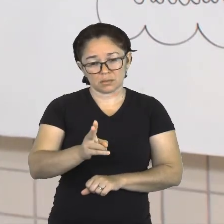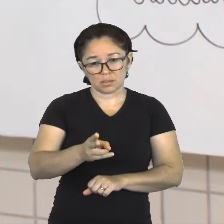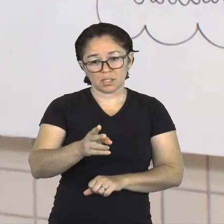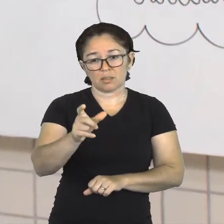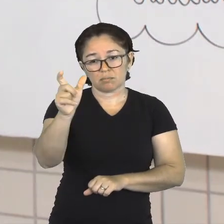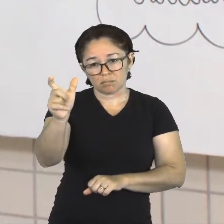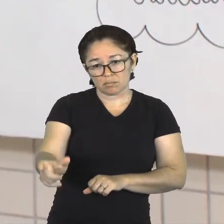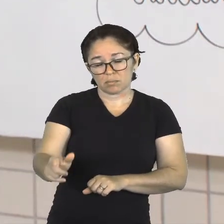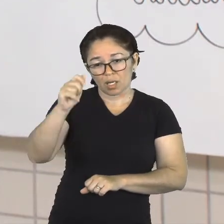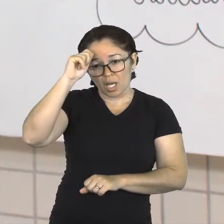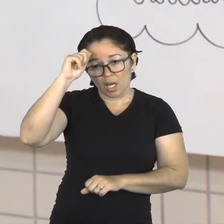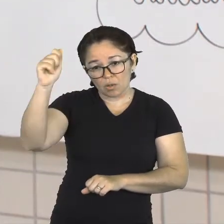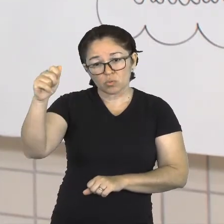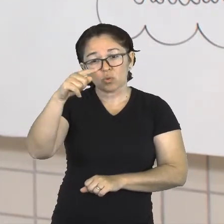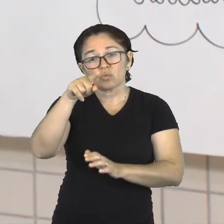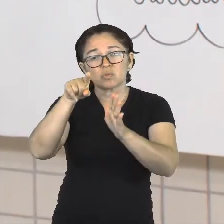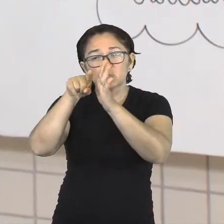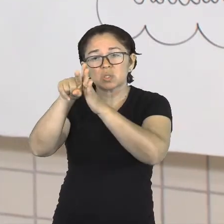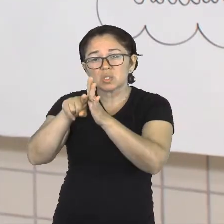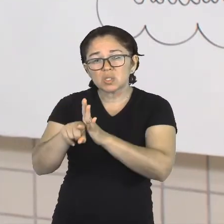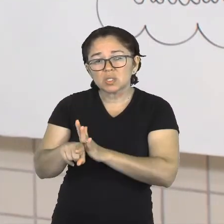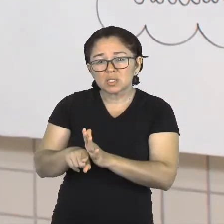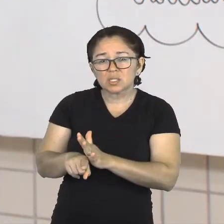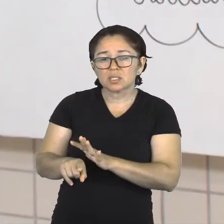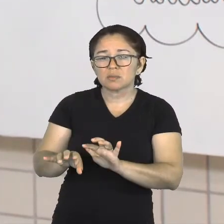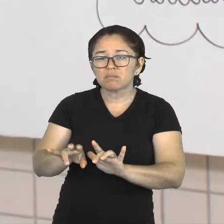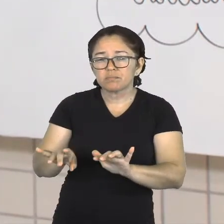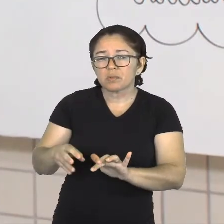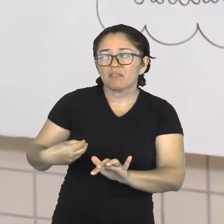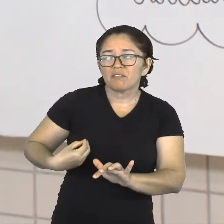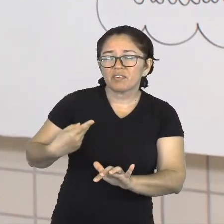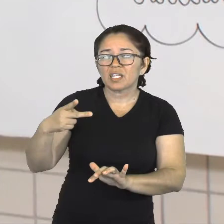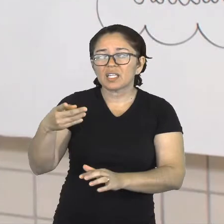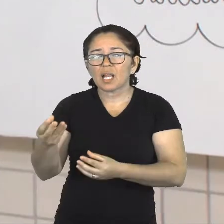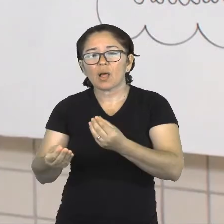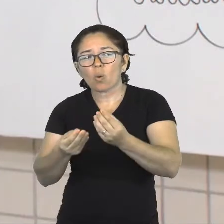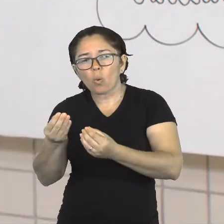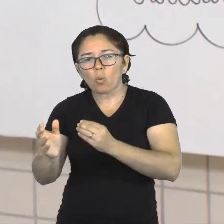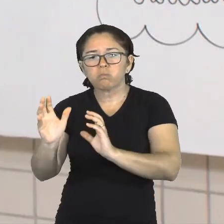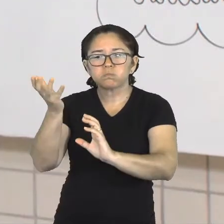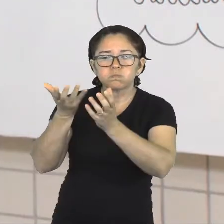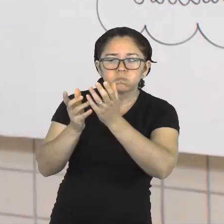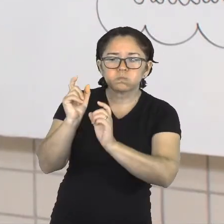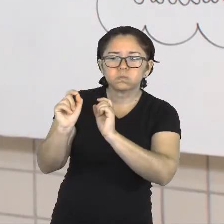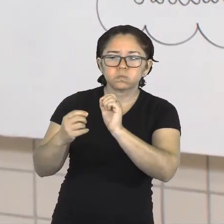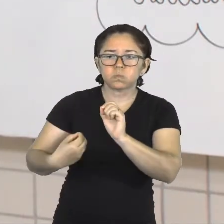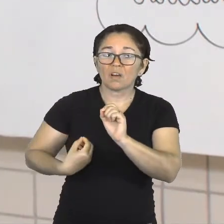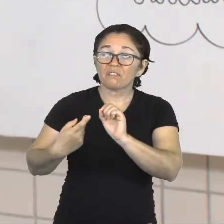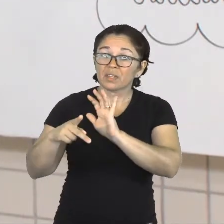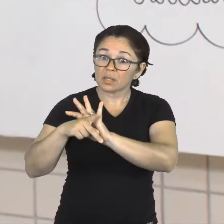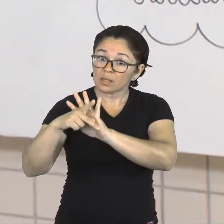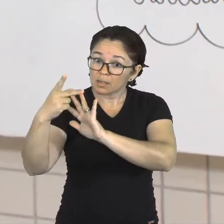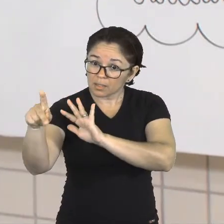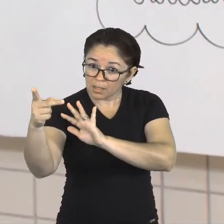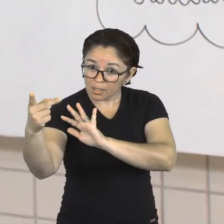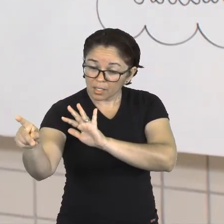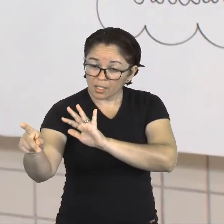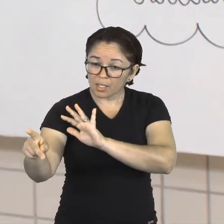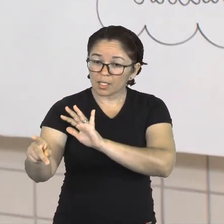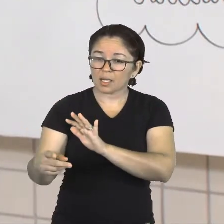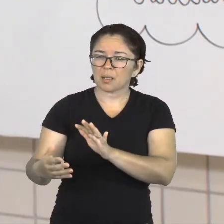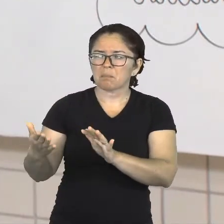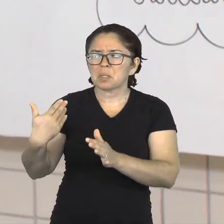De vocês saberem quem é o autor das obras. Isso é muito importante saber um pouquinho da vida dele. Onde ele